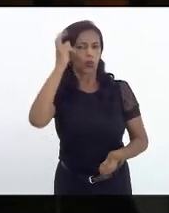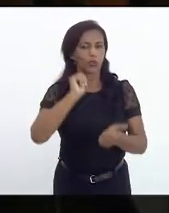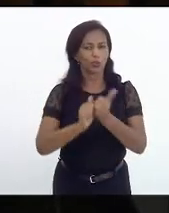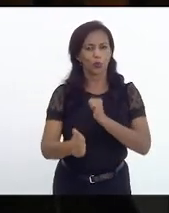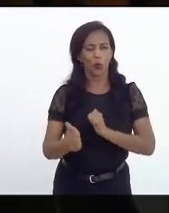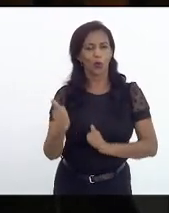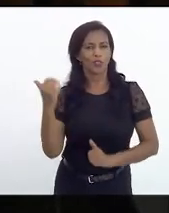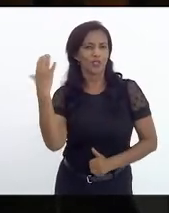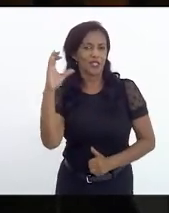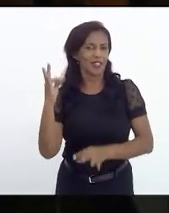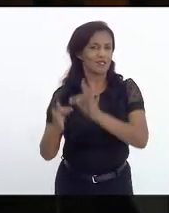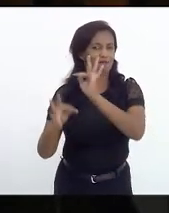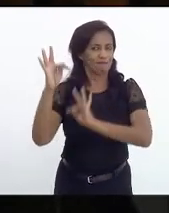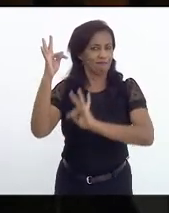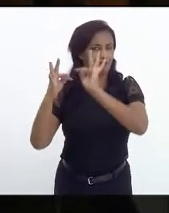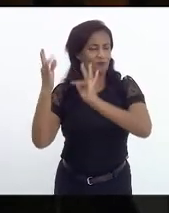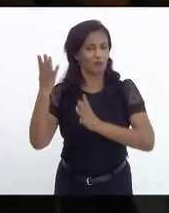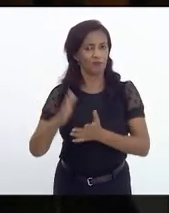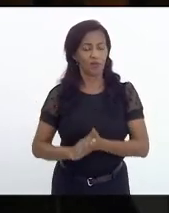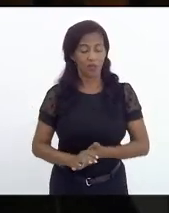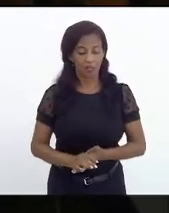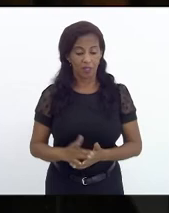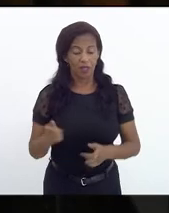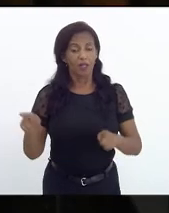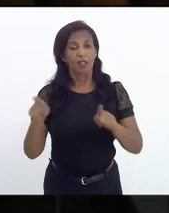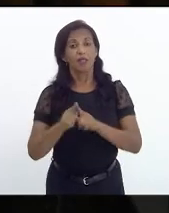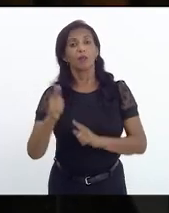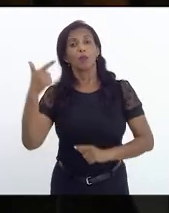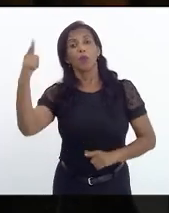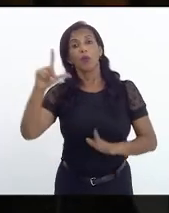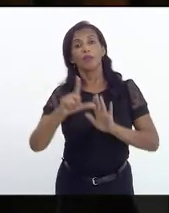lazer, ciência, tecnologia, enfim, e também uma outra lei